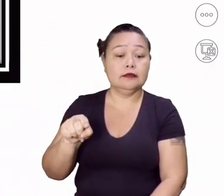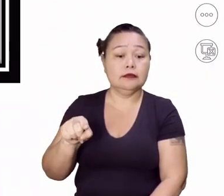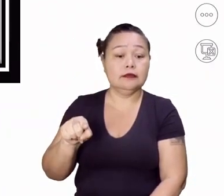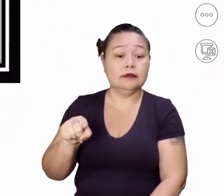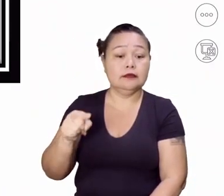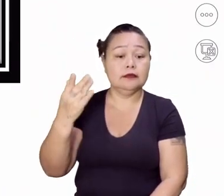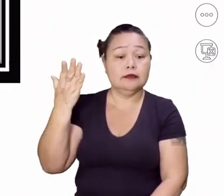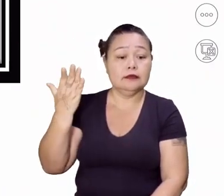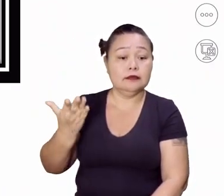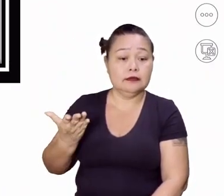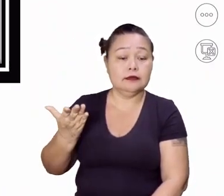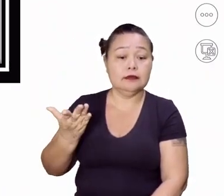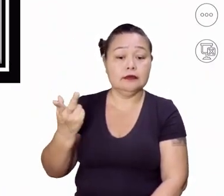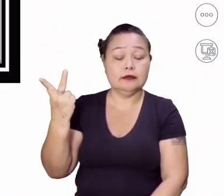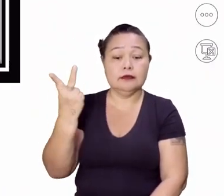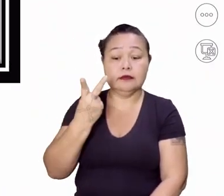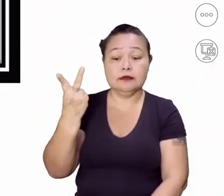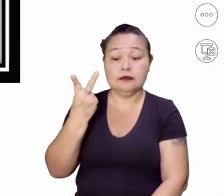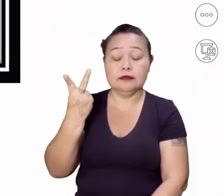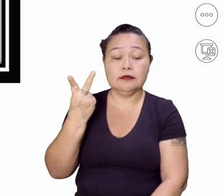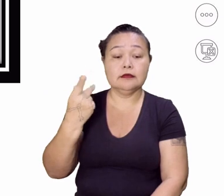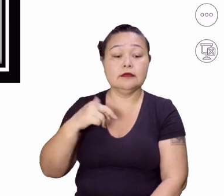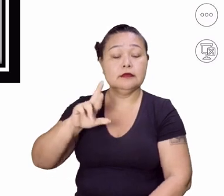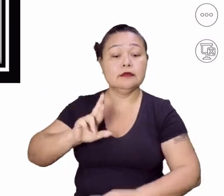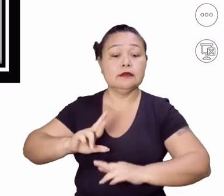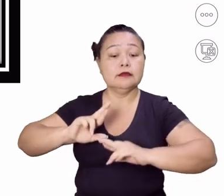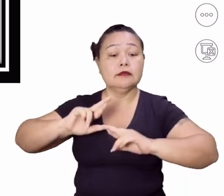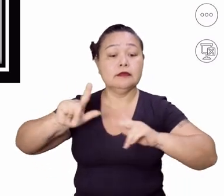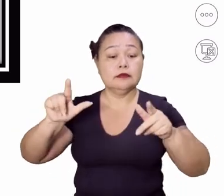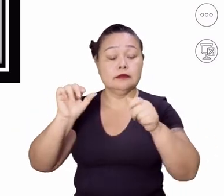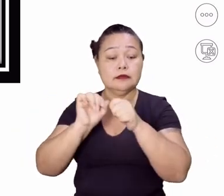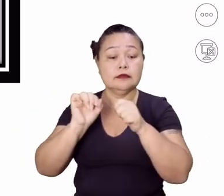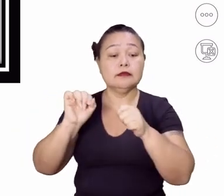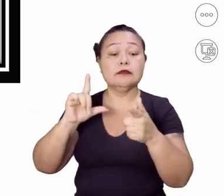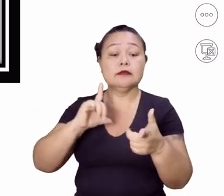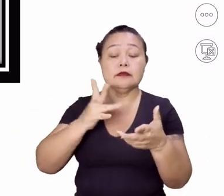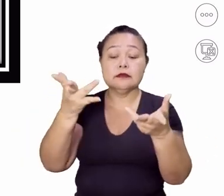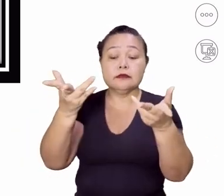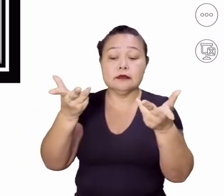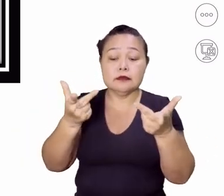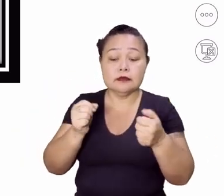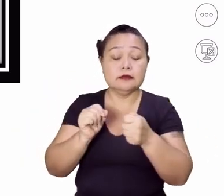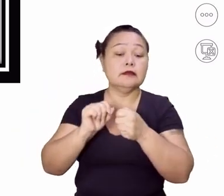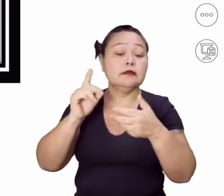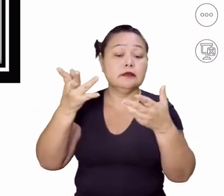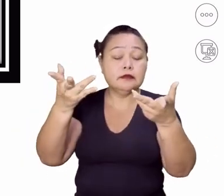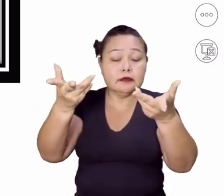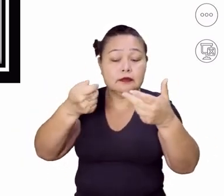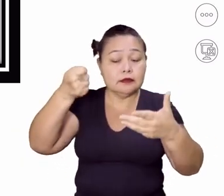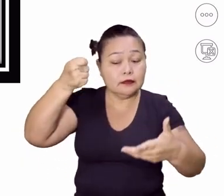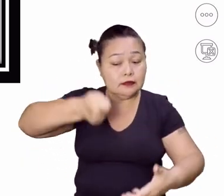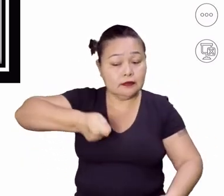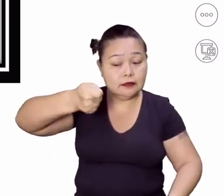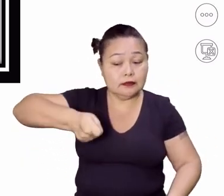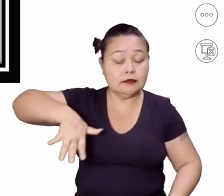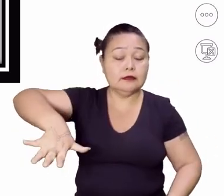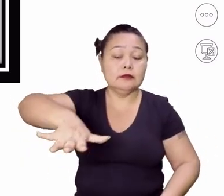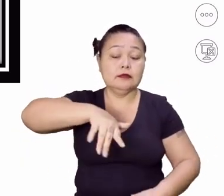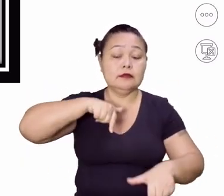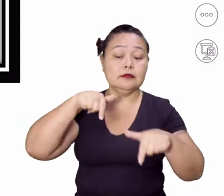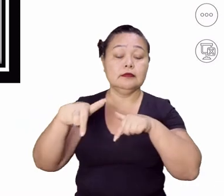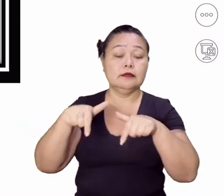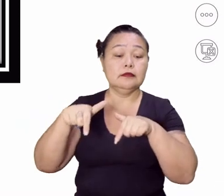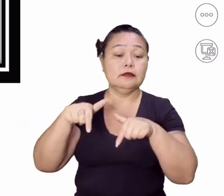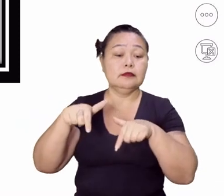nós vamos falar aqui. As duas formas diferentes de habilidades que hoje são muito, muito exigidas no mundo do trabalho.